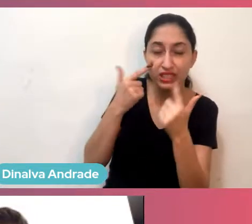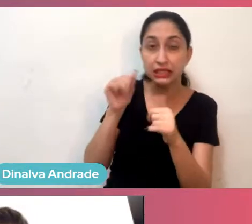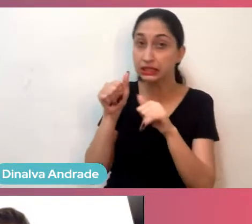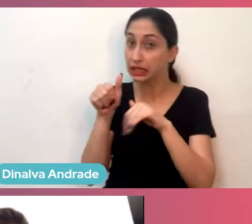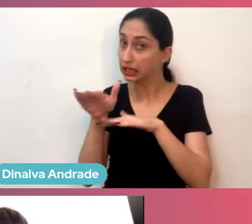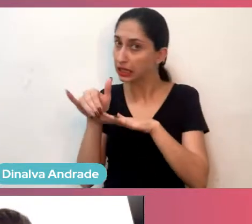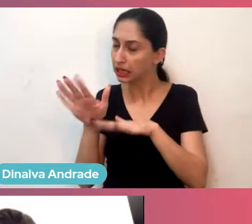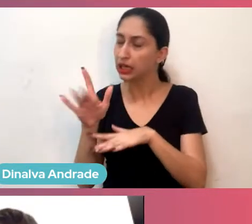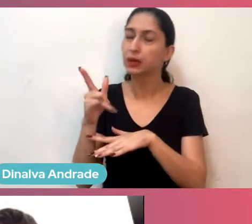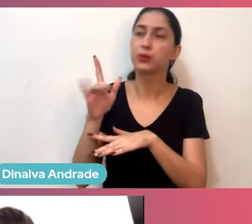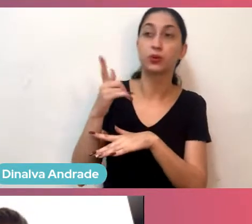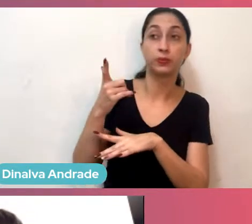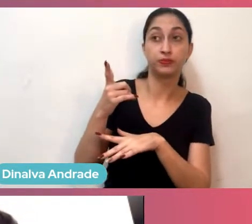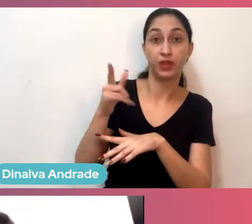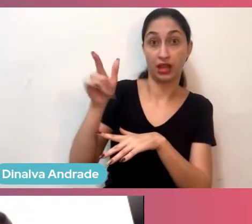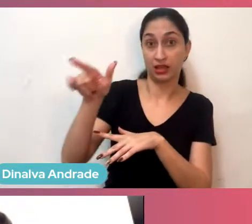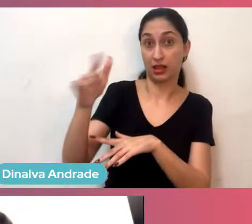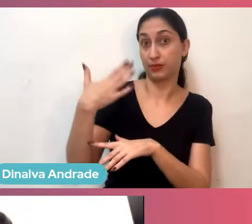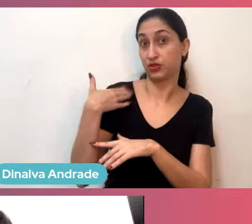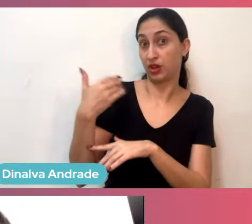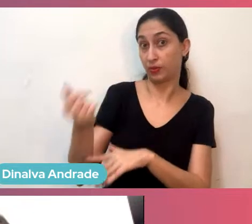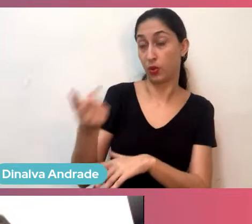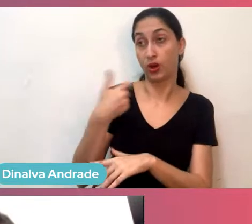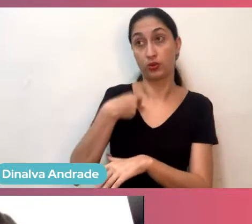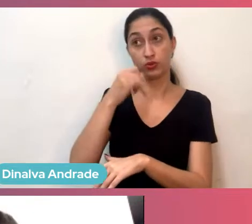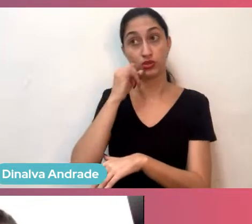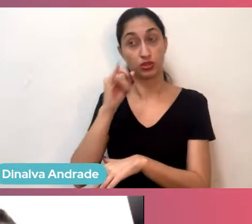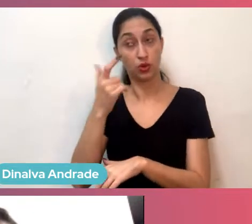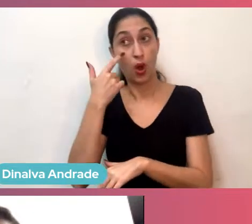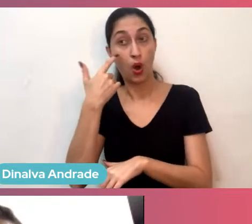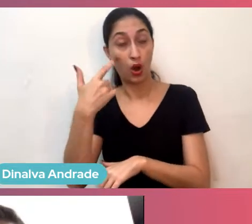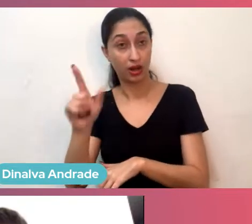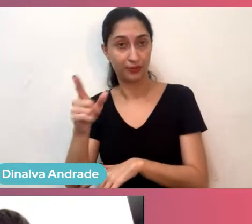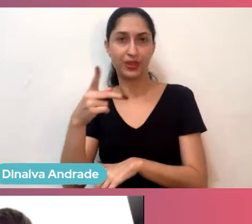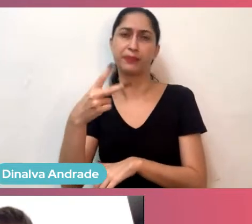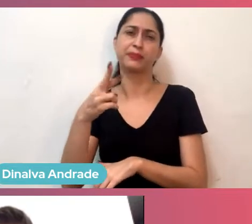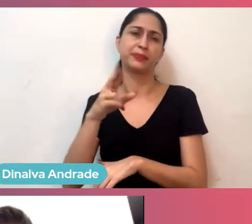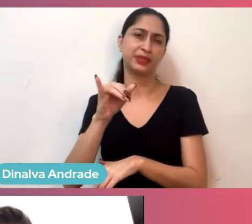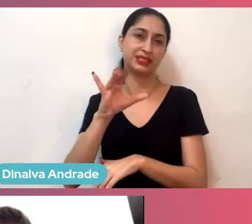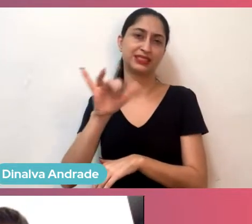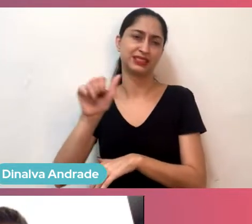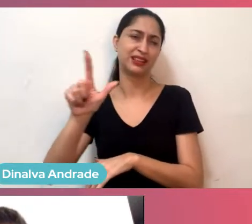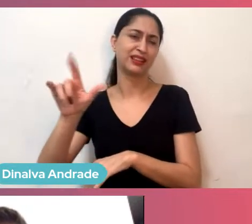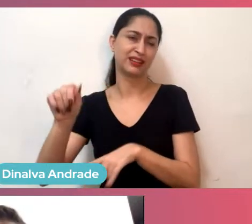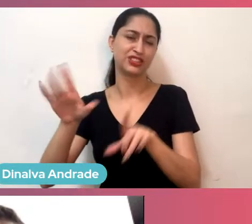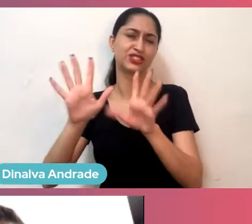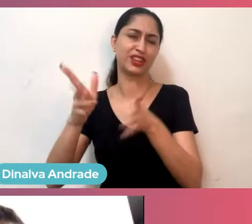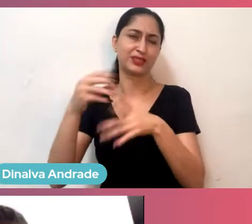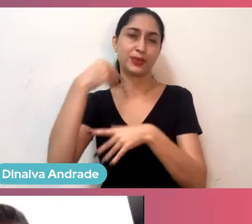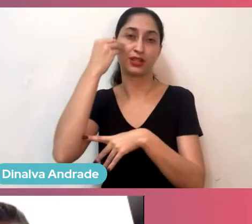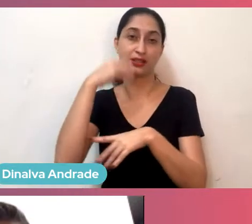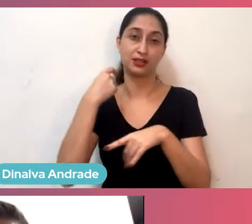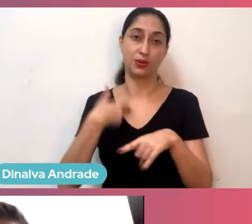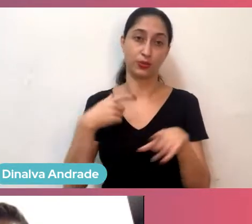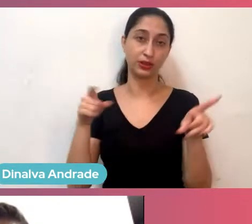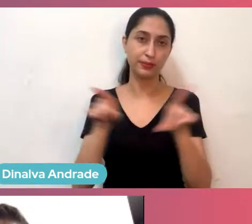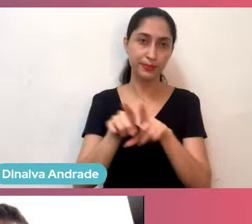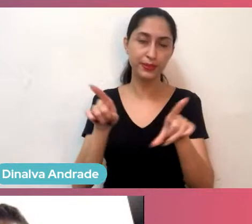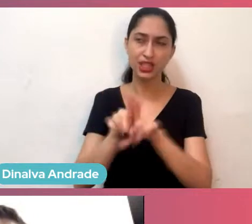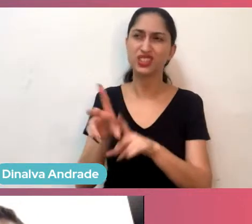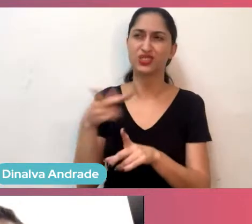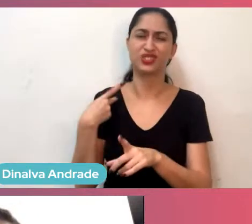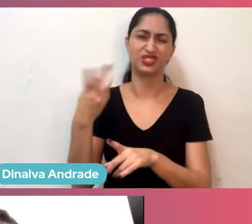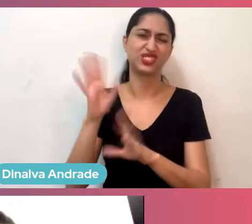relação, ela chamou, eu falei, Pri, vamos fazer o seguinte, o bom é que ela é uma pessoa experiente e eu também tinha uma experiência, mas somos nós maduras na área de